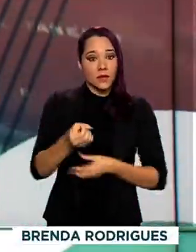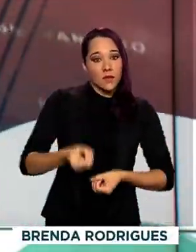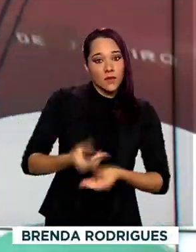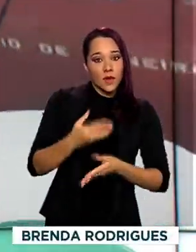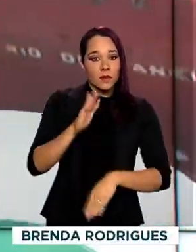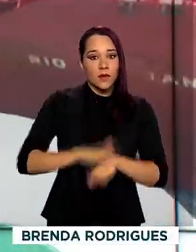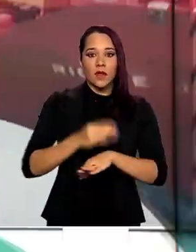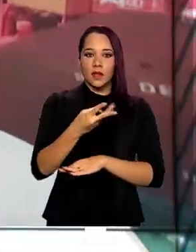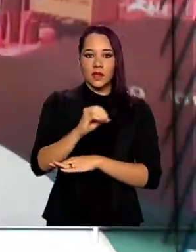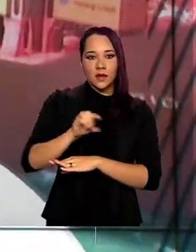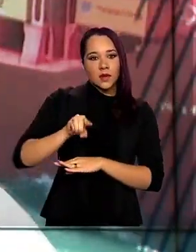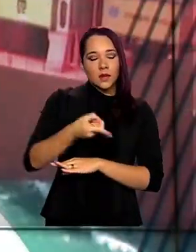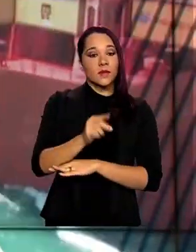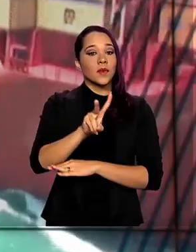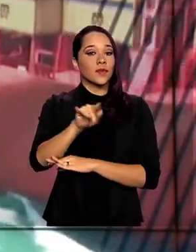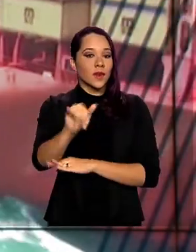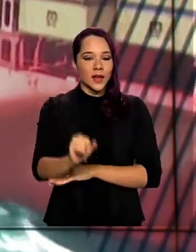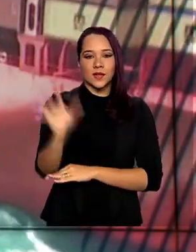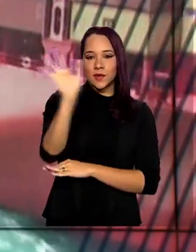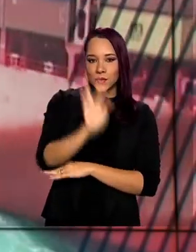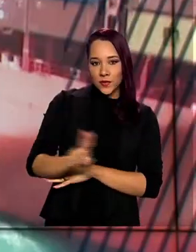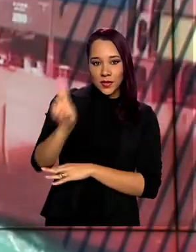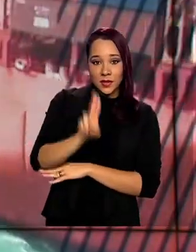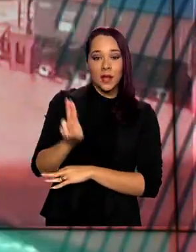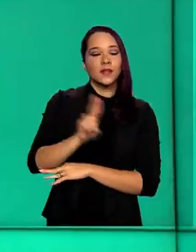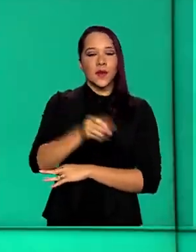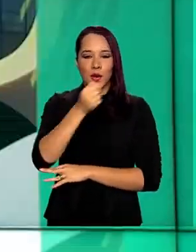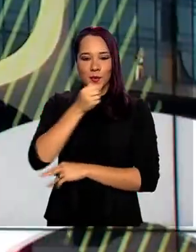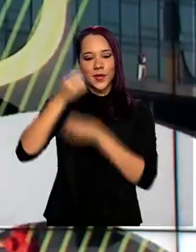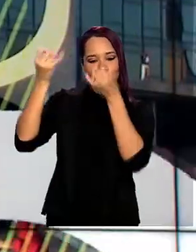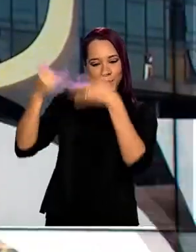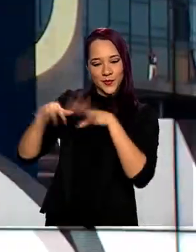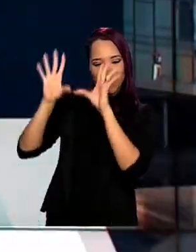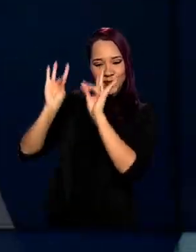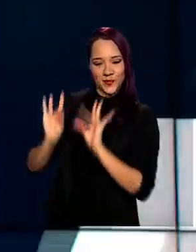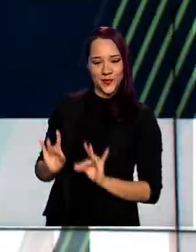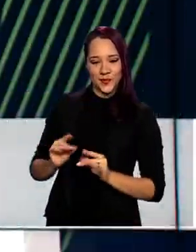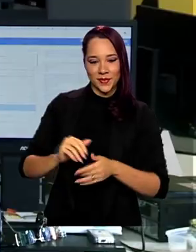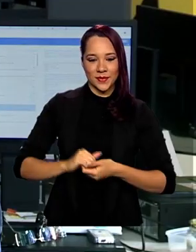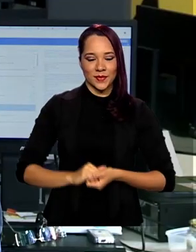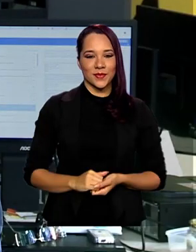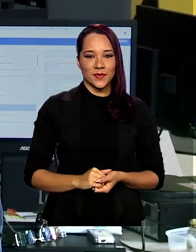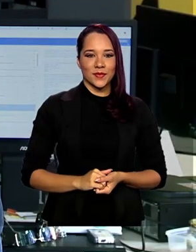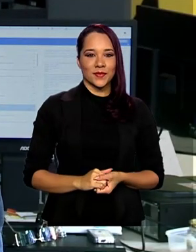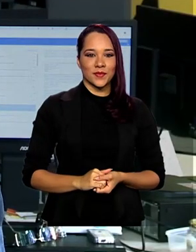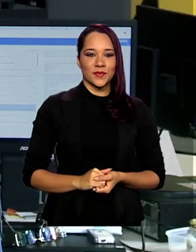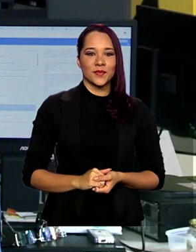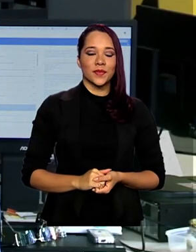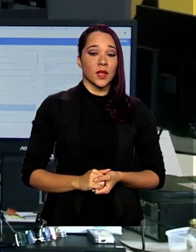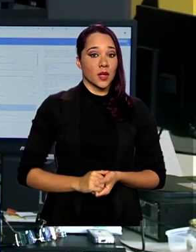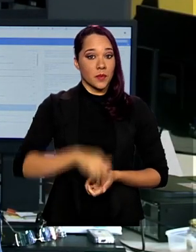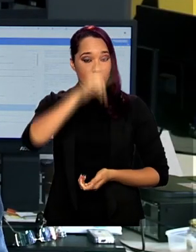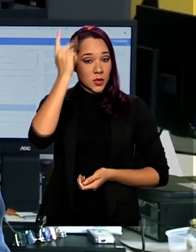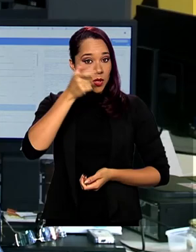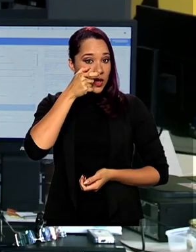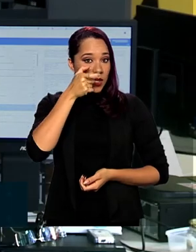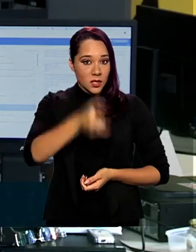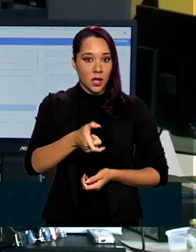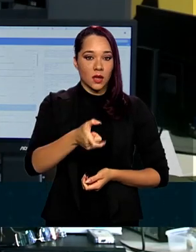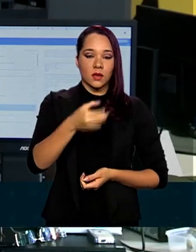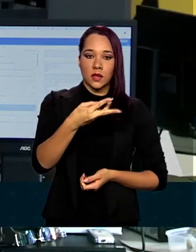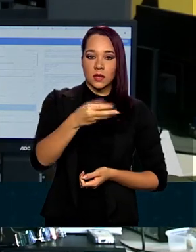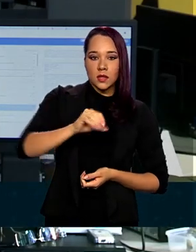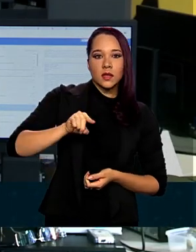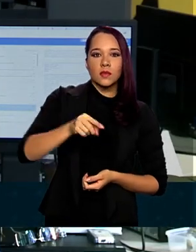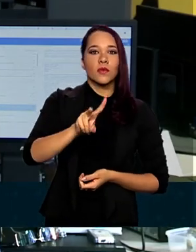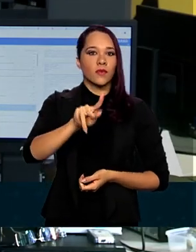30 mil vagas em universidades. O repórter Igor Santos tem os detalhes. O interessado em uma das 30